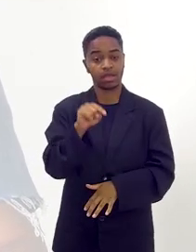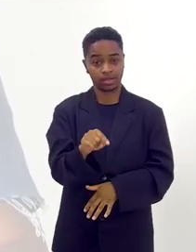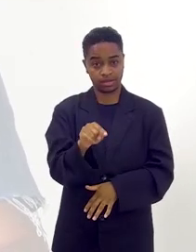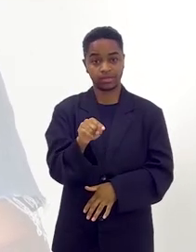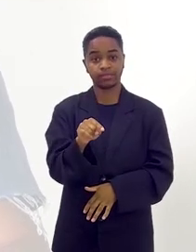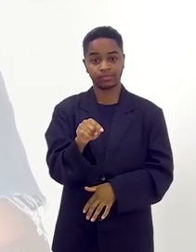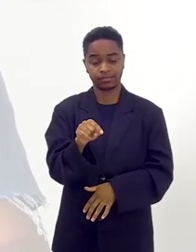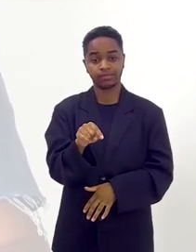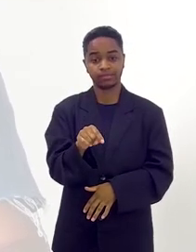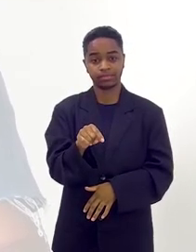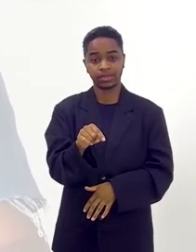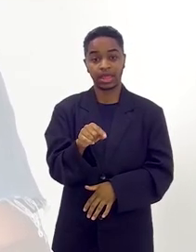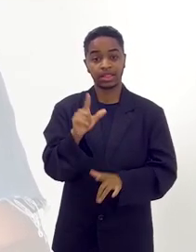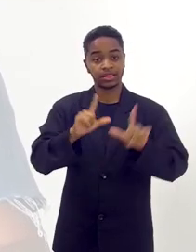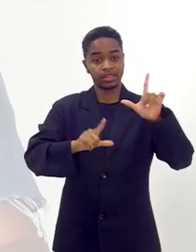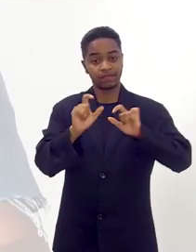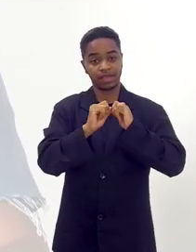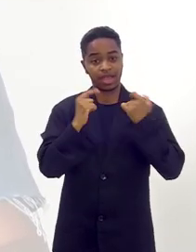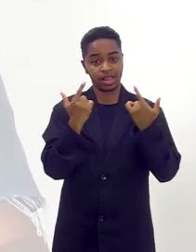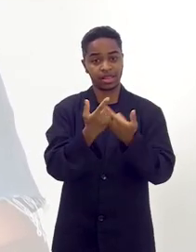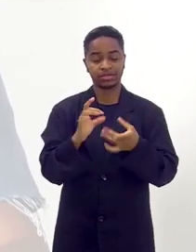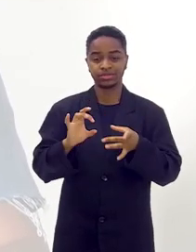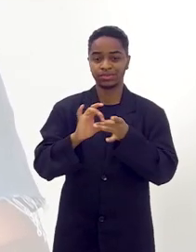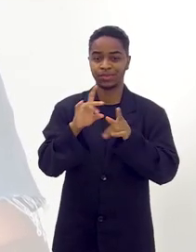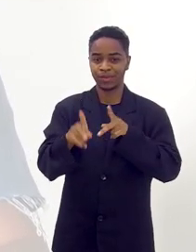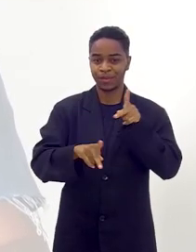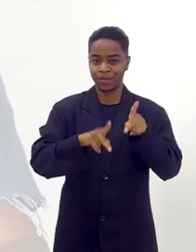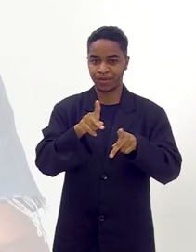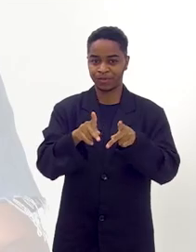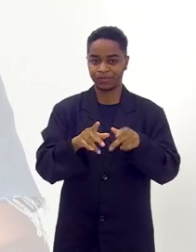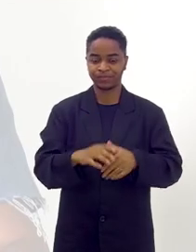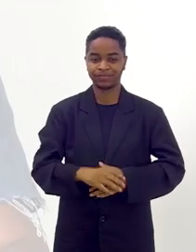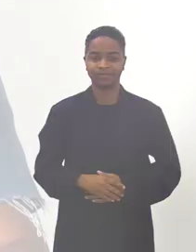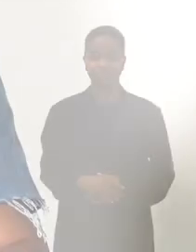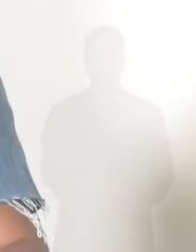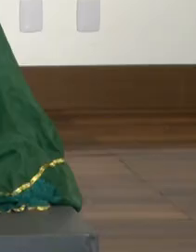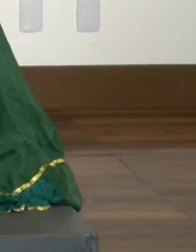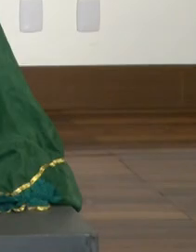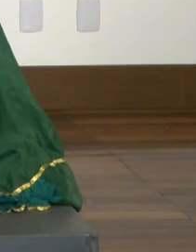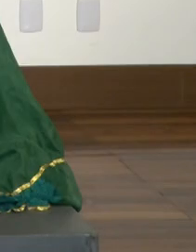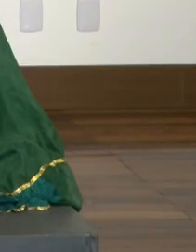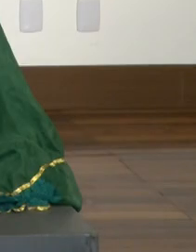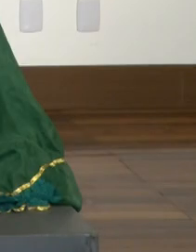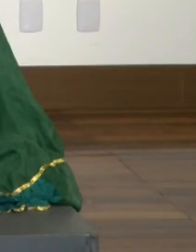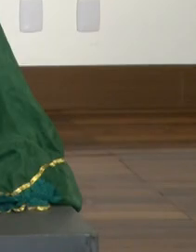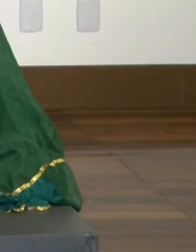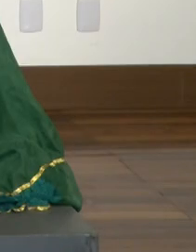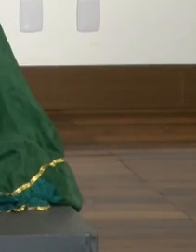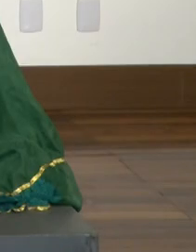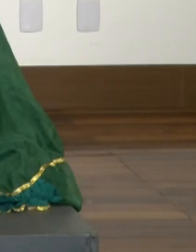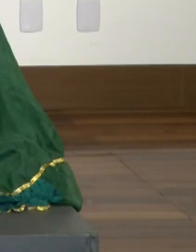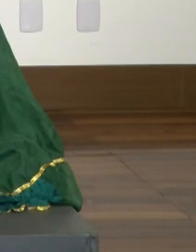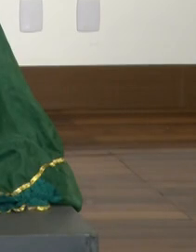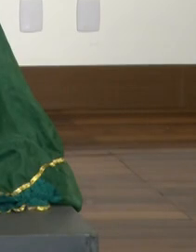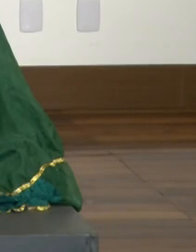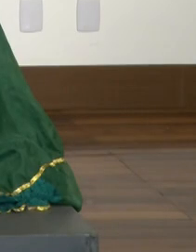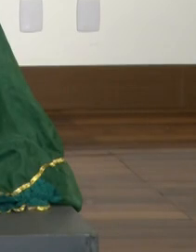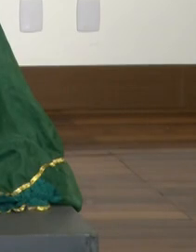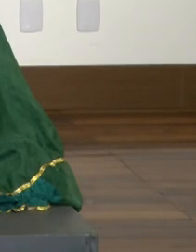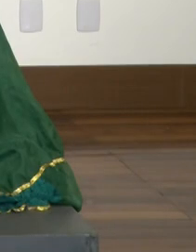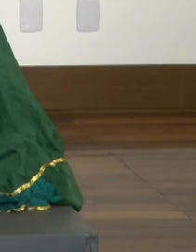aqui, na nossa TV Alerja, o canal do povo. E eu vou estar